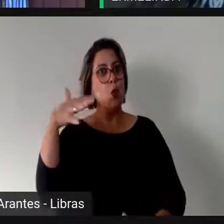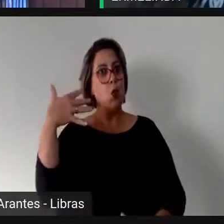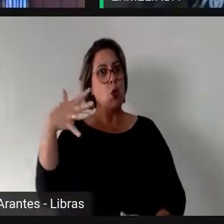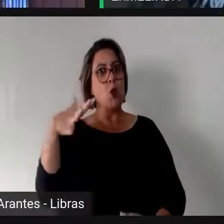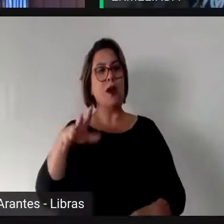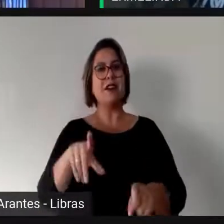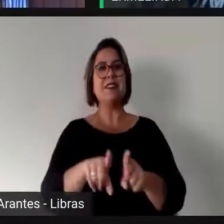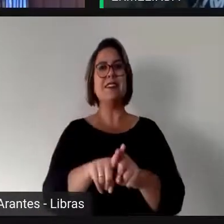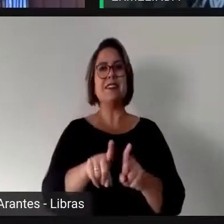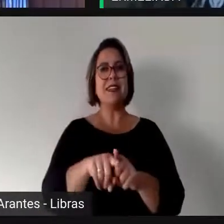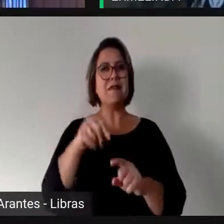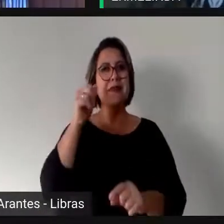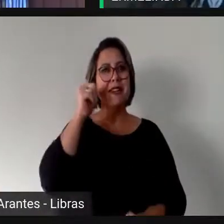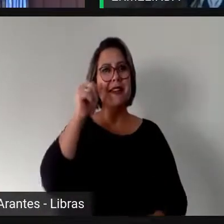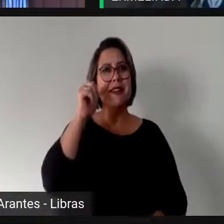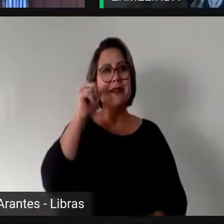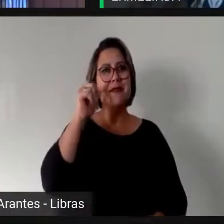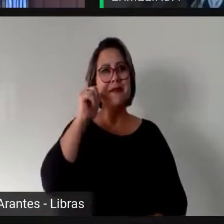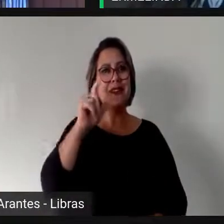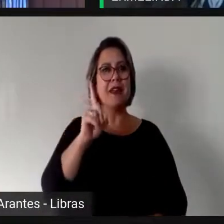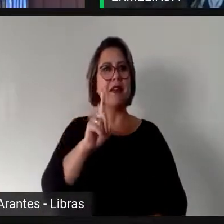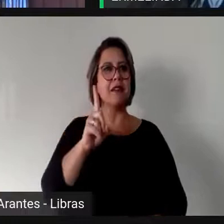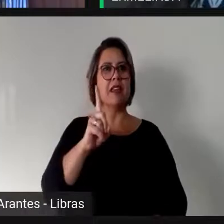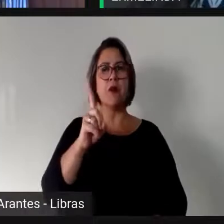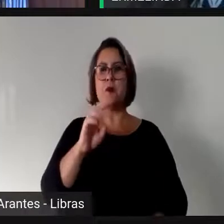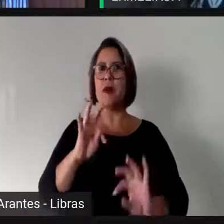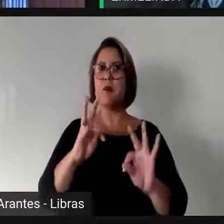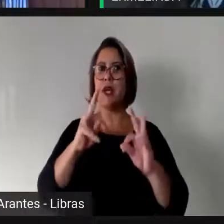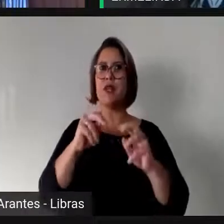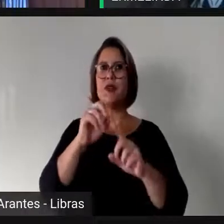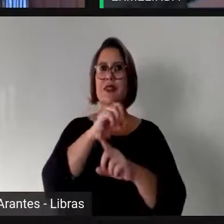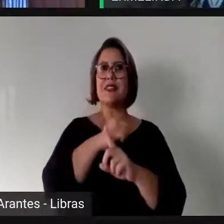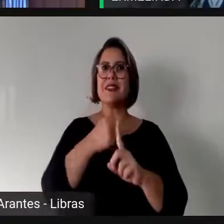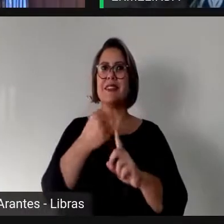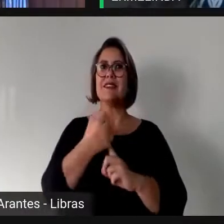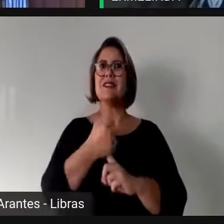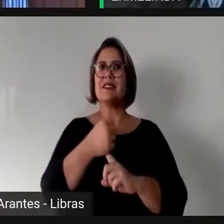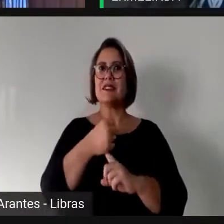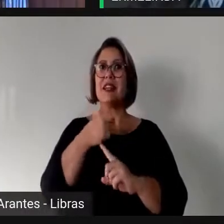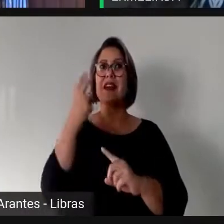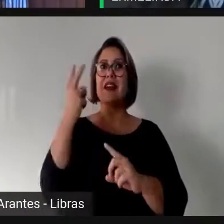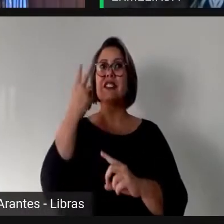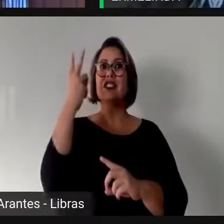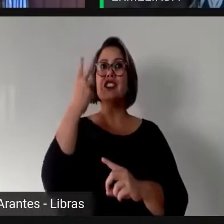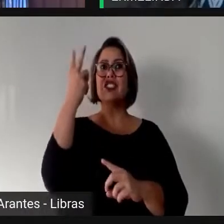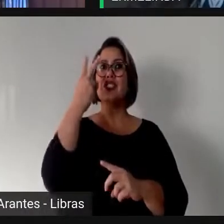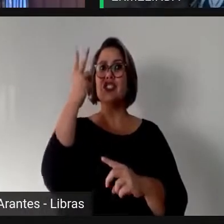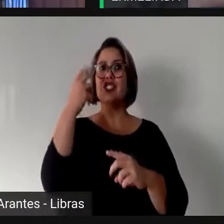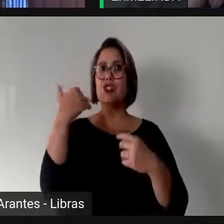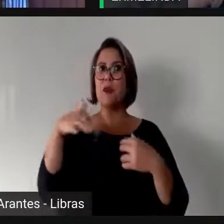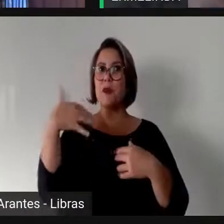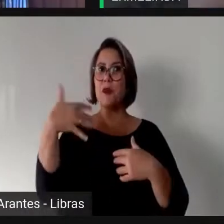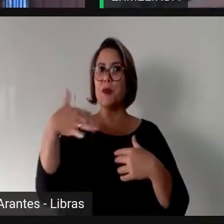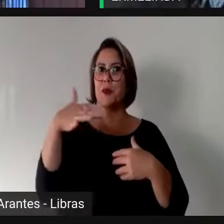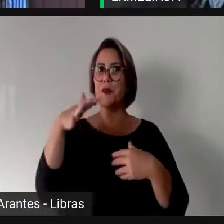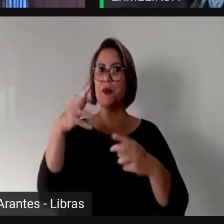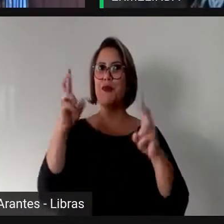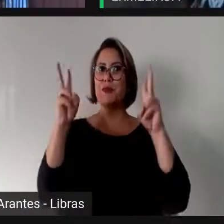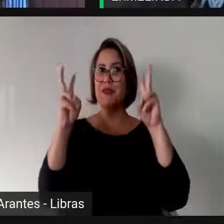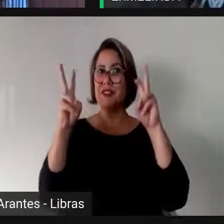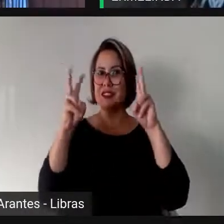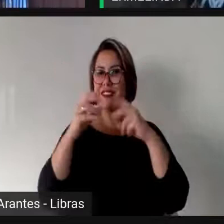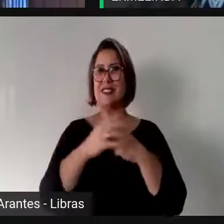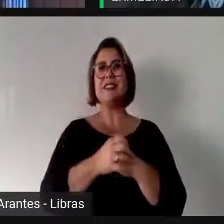caro só a nós, mulheres, mas para toda a sociedade. A professora Edilene começou a dizer que o